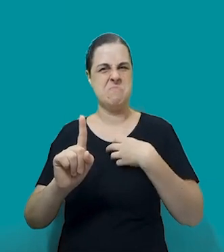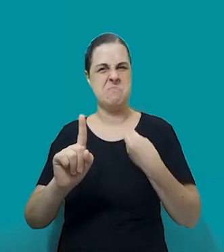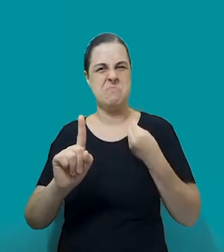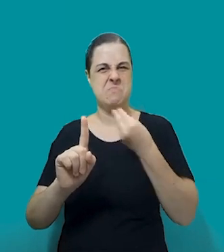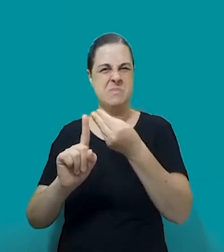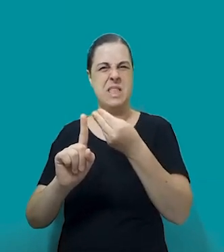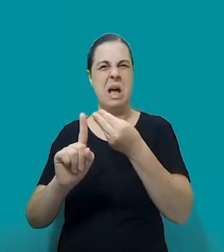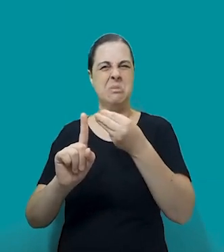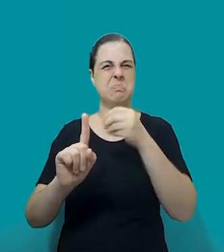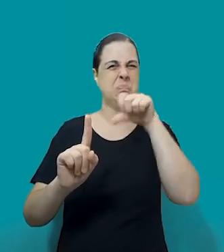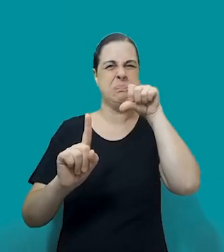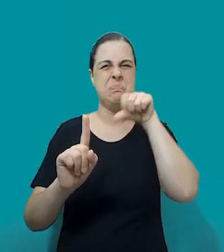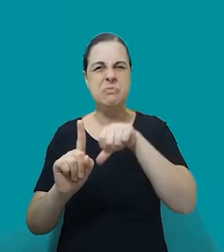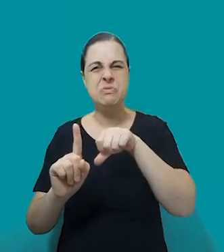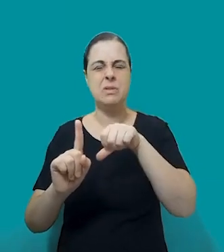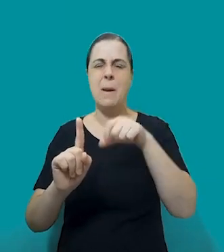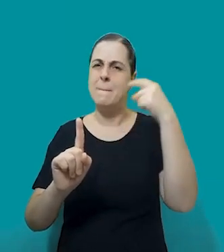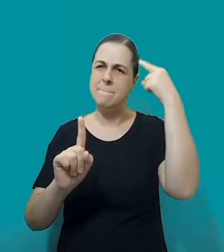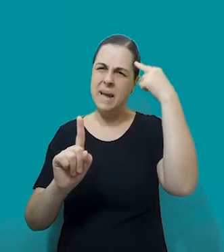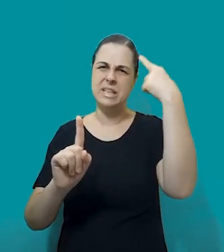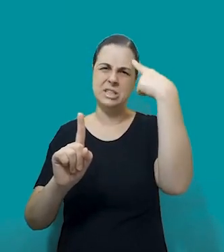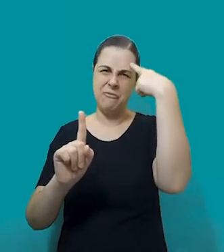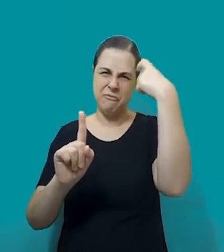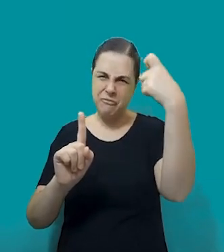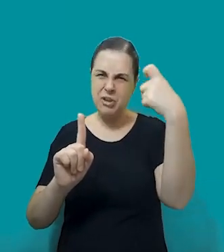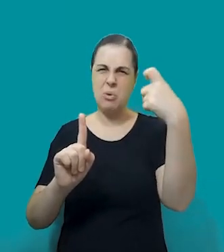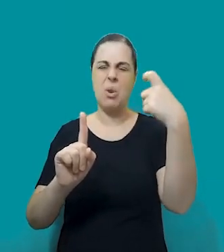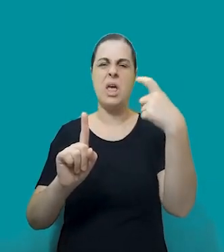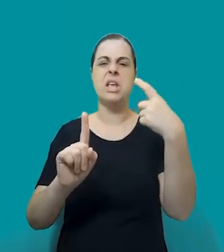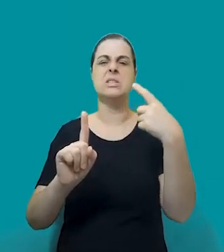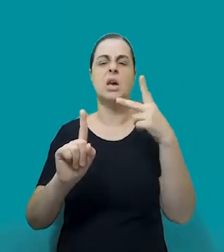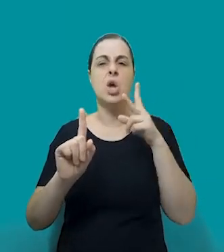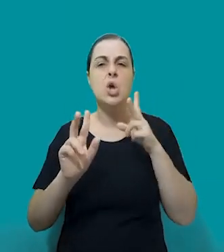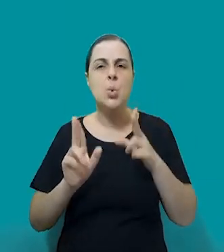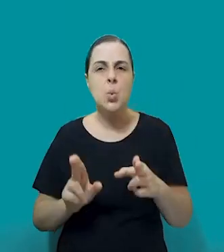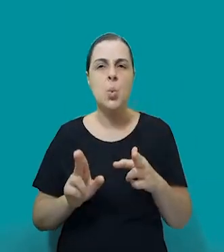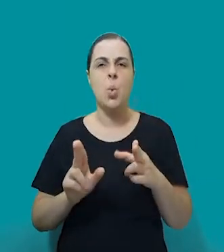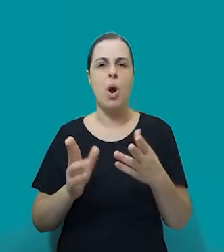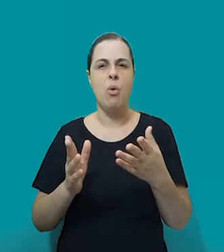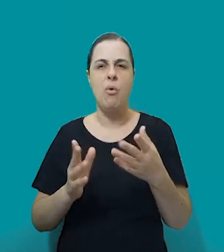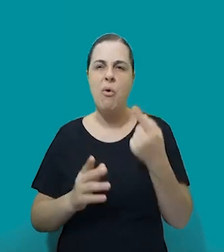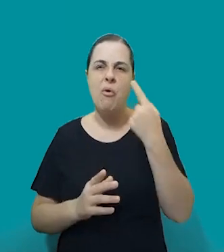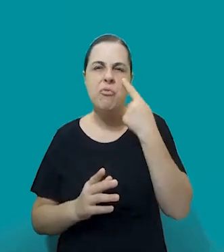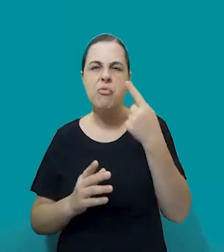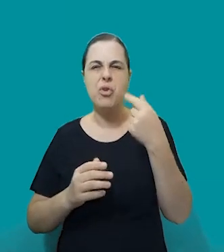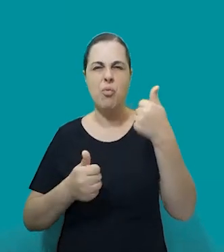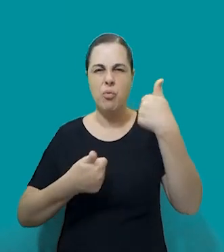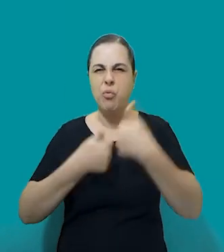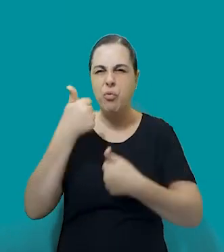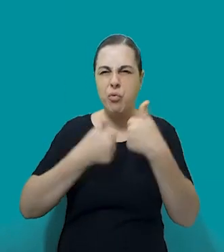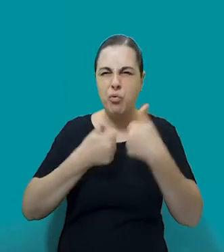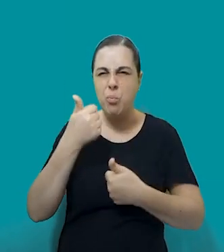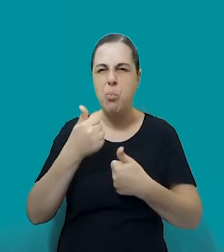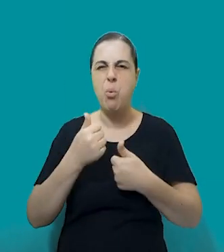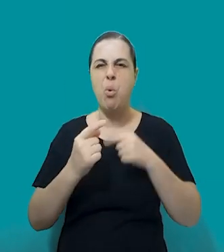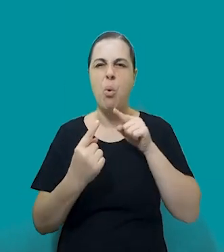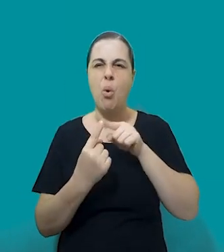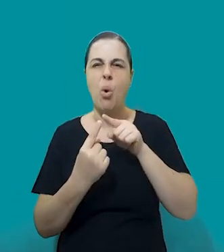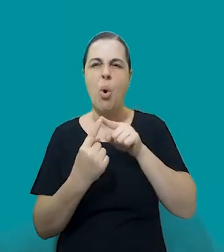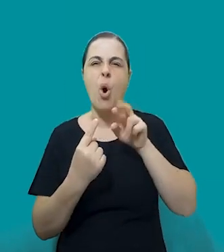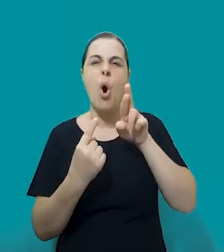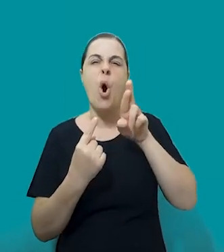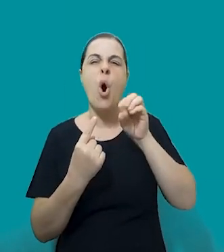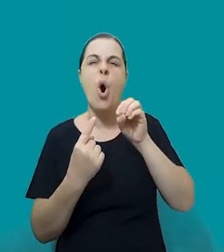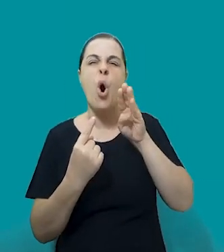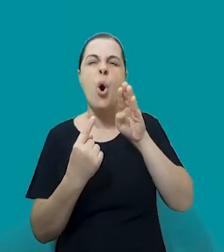a gente pensa em violência, ainda mais pensando no que está em voga agora, os casos recentes, né, do Robinho e Daniel Alves, quando a gente olha para esse contexto